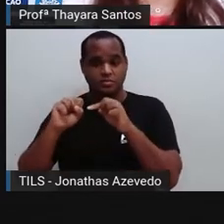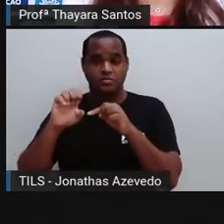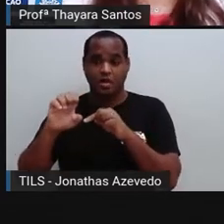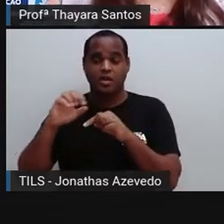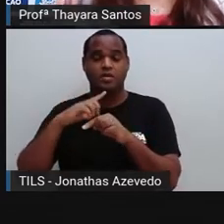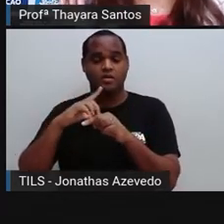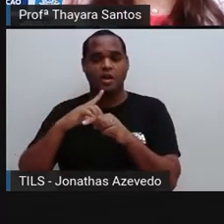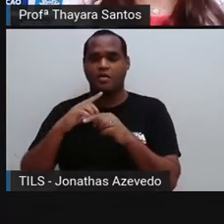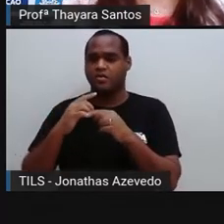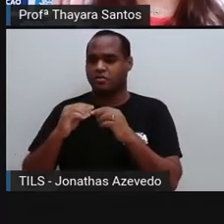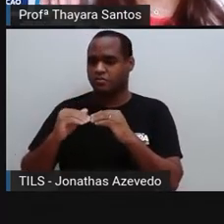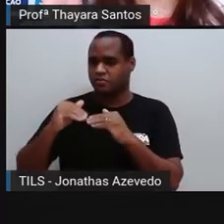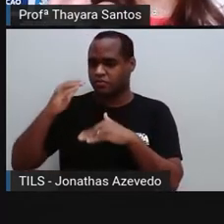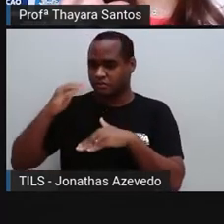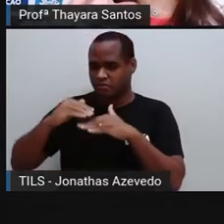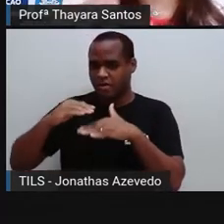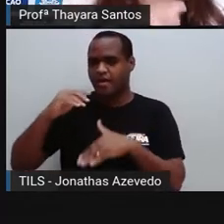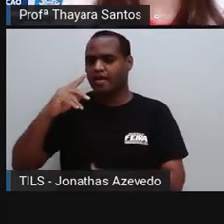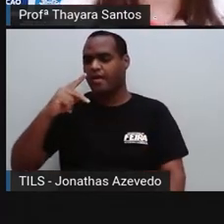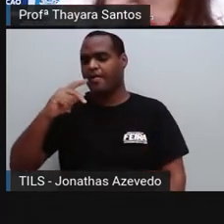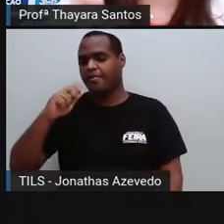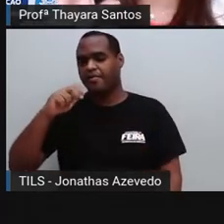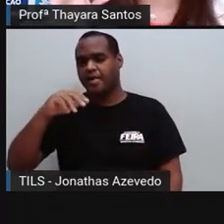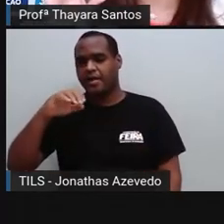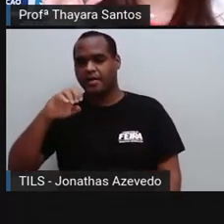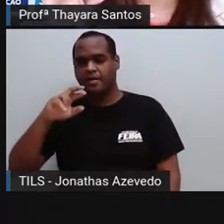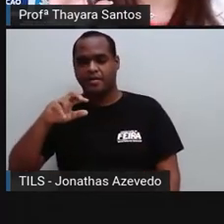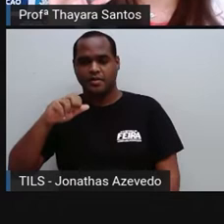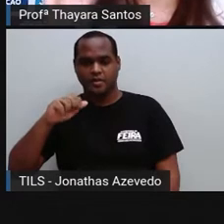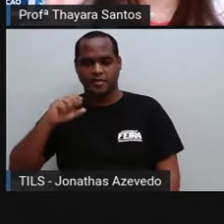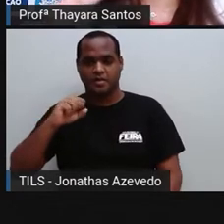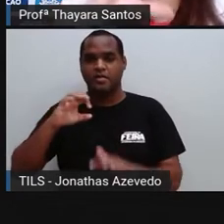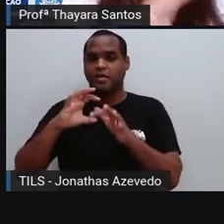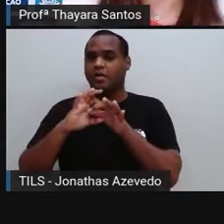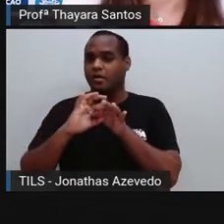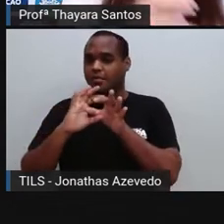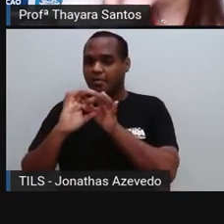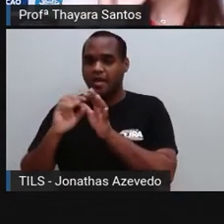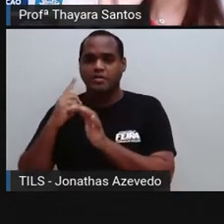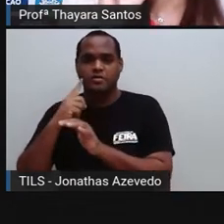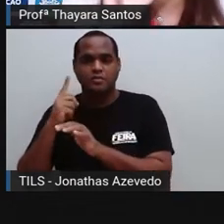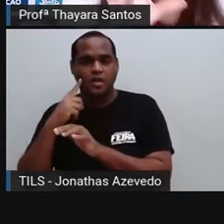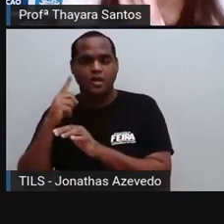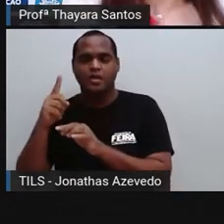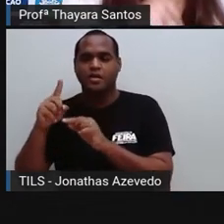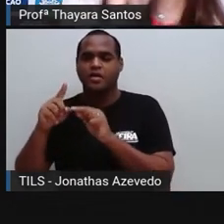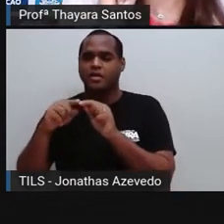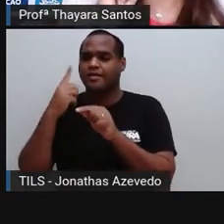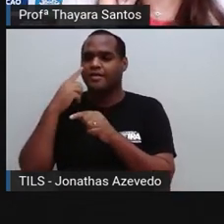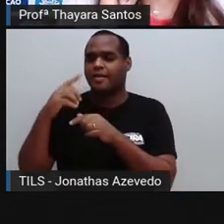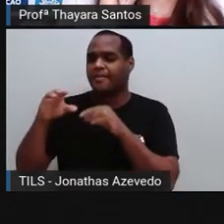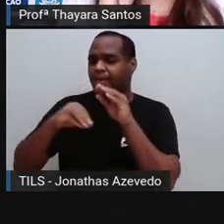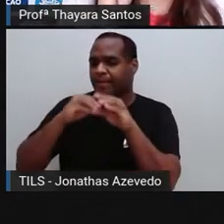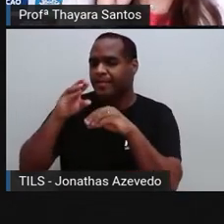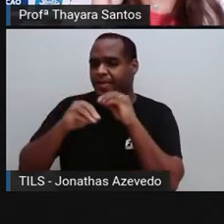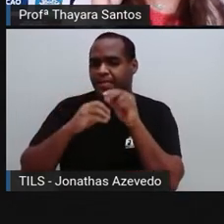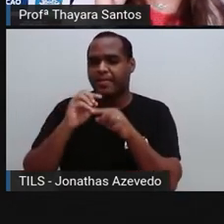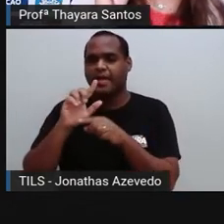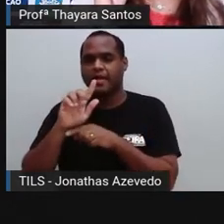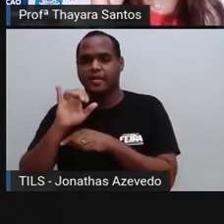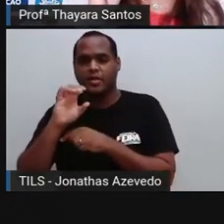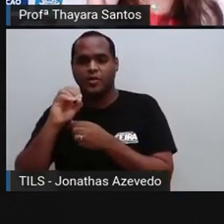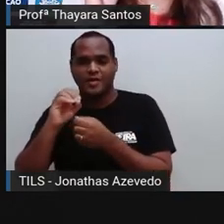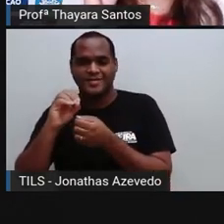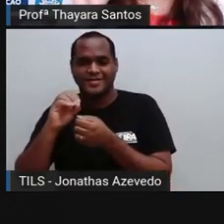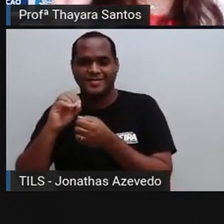em excesso. Então, o pâncreas libera a insulina para ela poder ir lá e pegar essa glicose